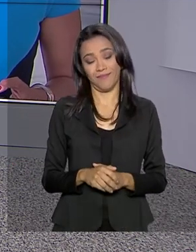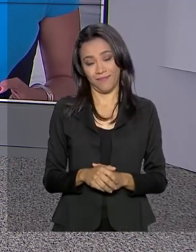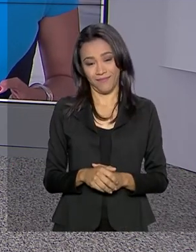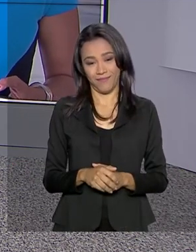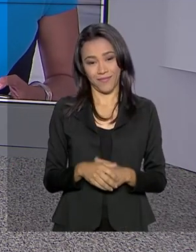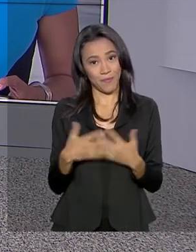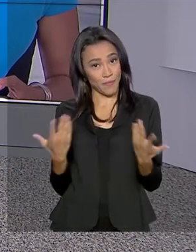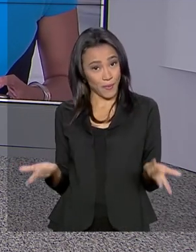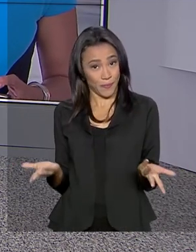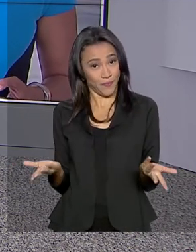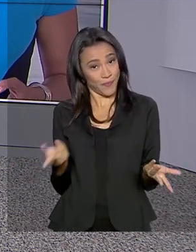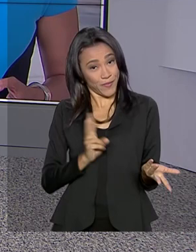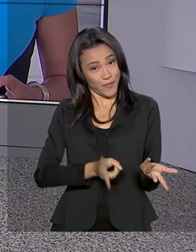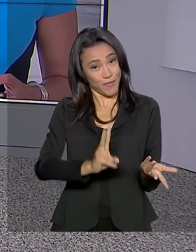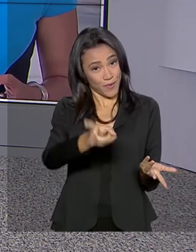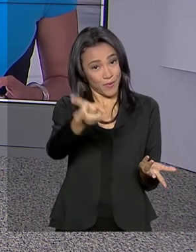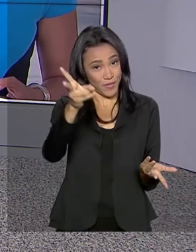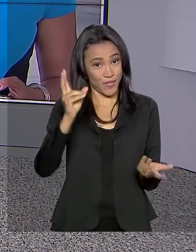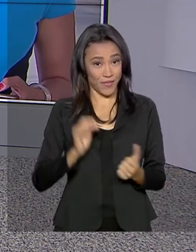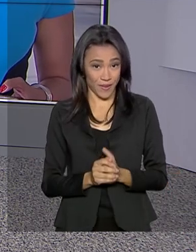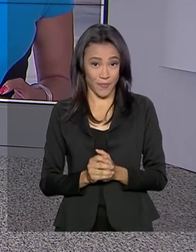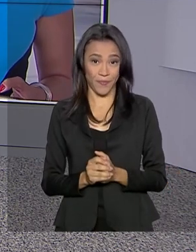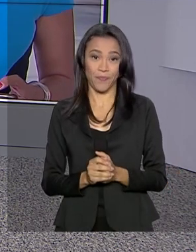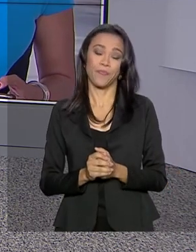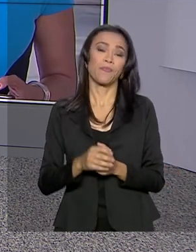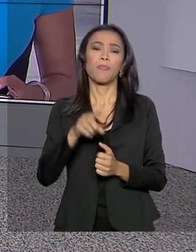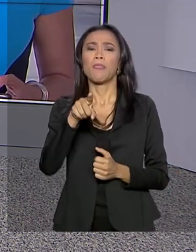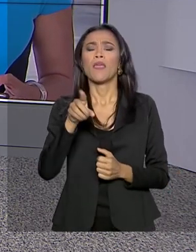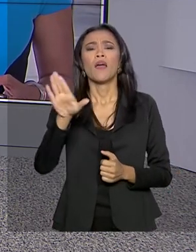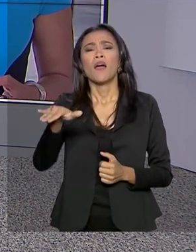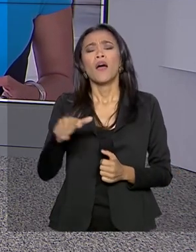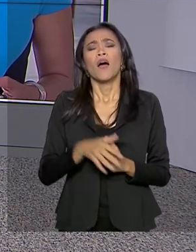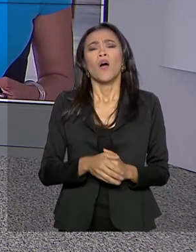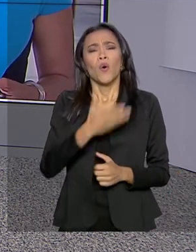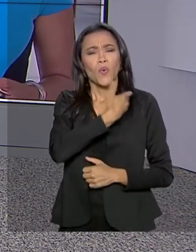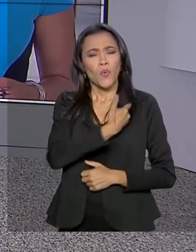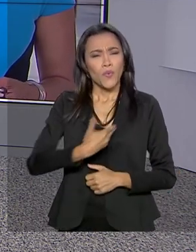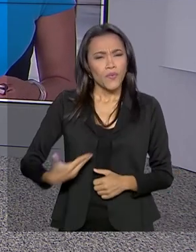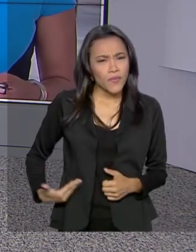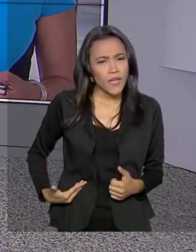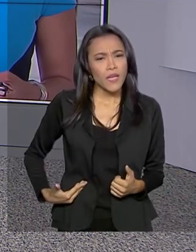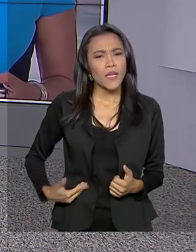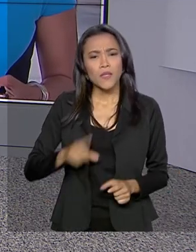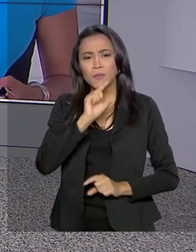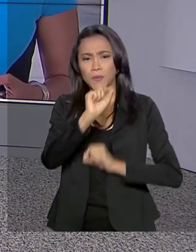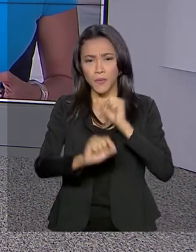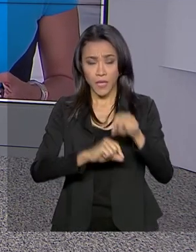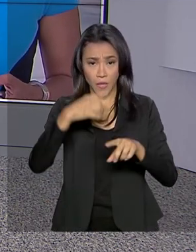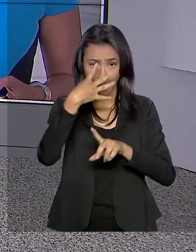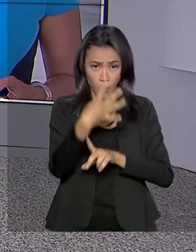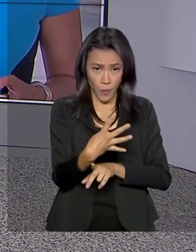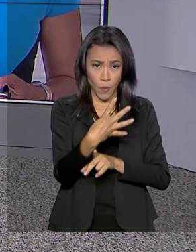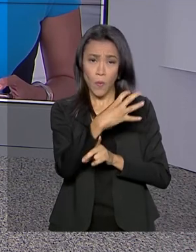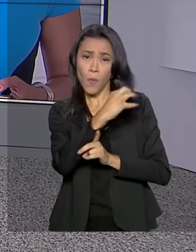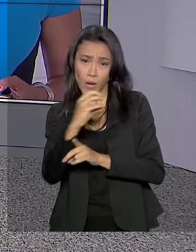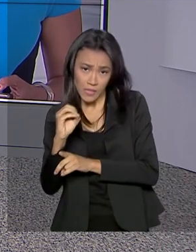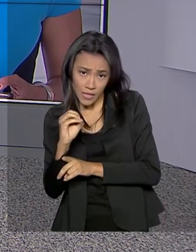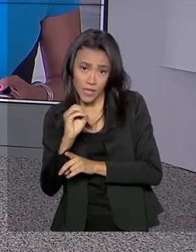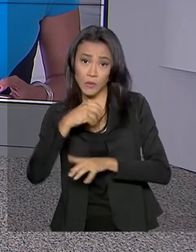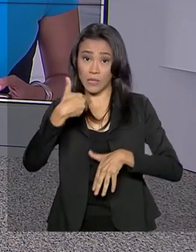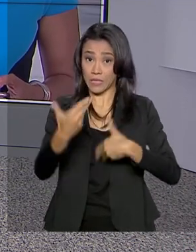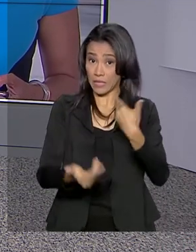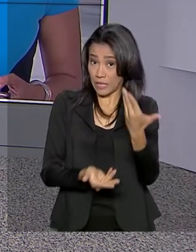Bom, então vamos seguir com a nossa informação. Bom, atinge a marca de 400 serviços públicos